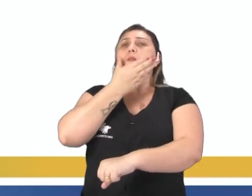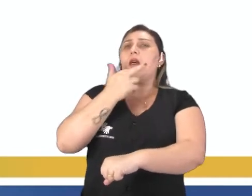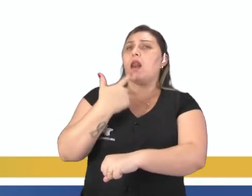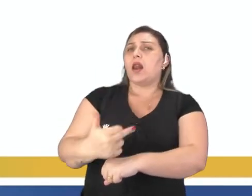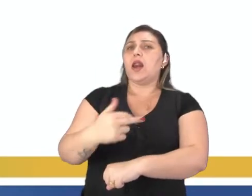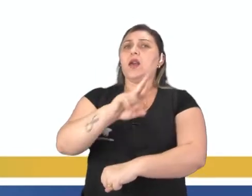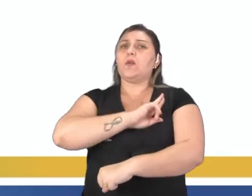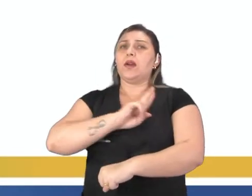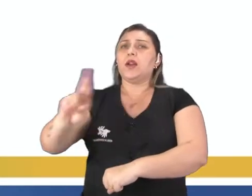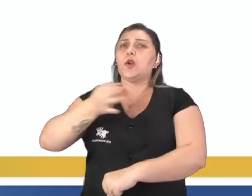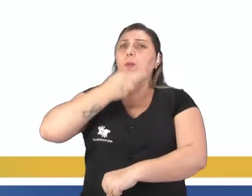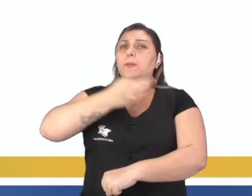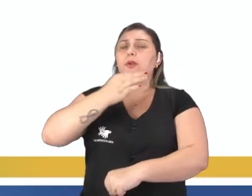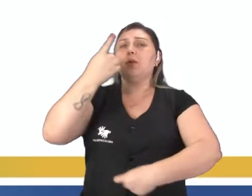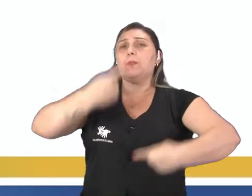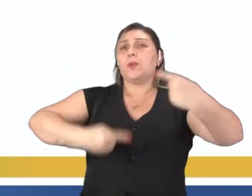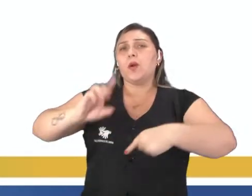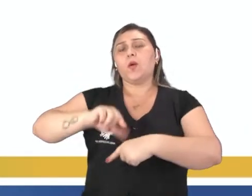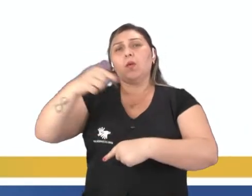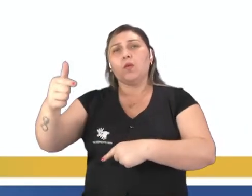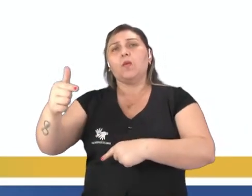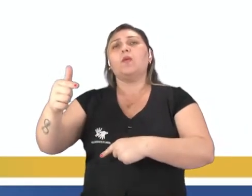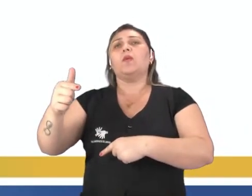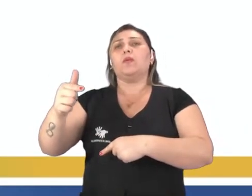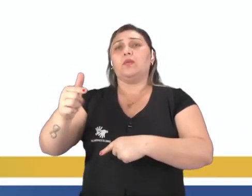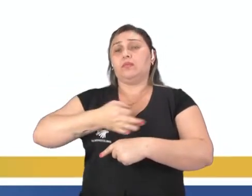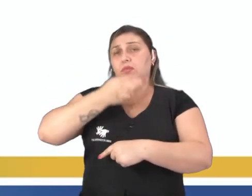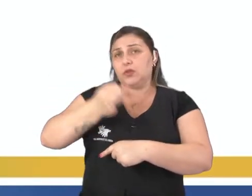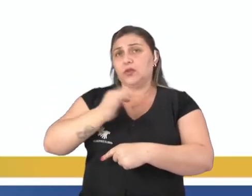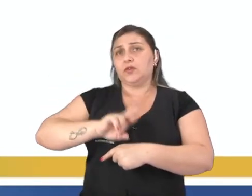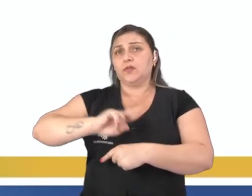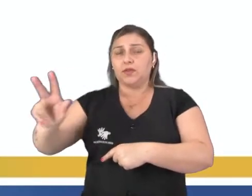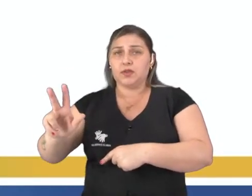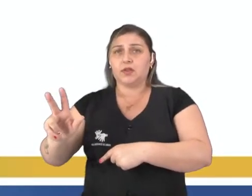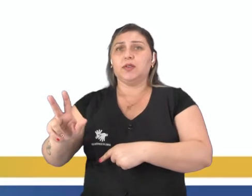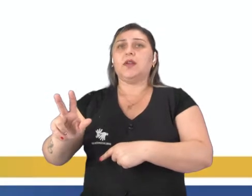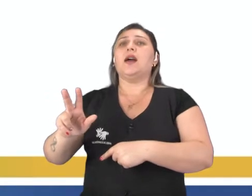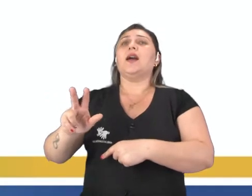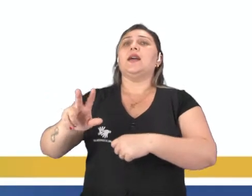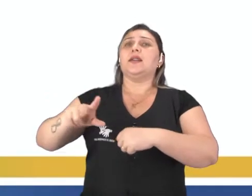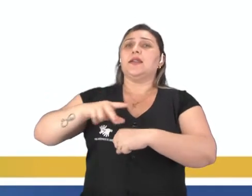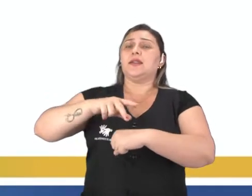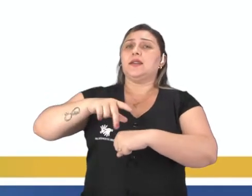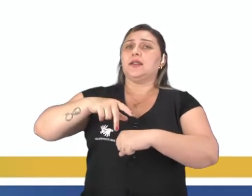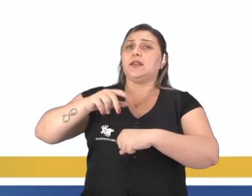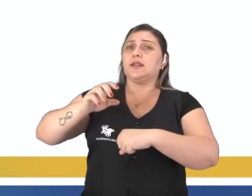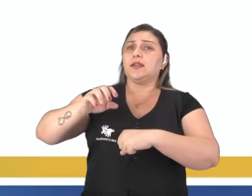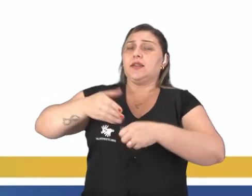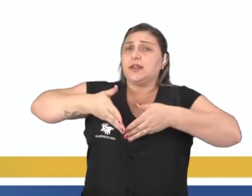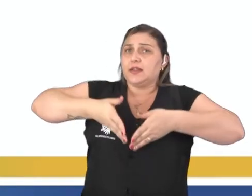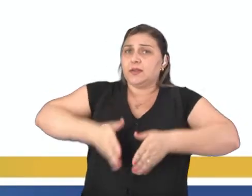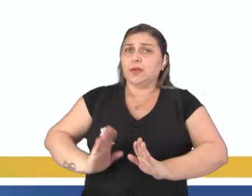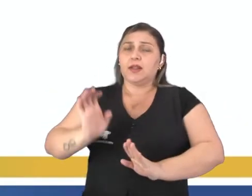religião, opinião política ou de outra natureza, origem nacional ou social, riqueza, nascimento ou qualquer outra condição.